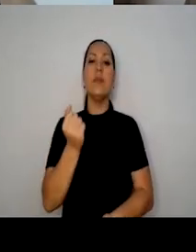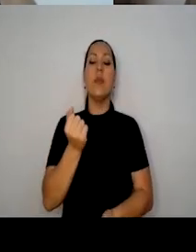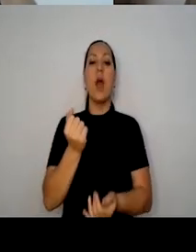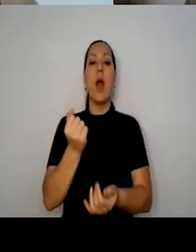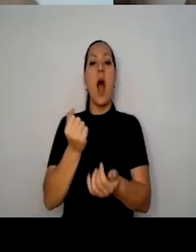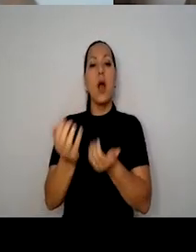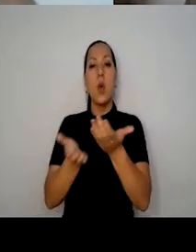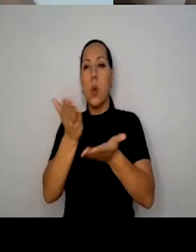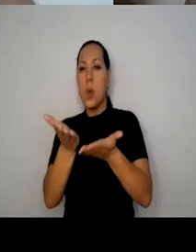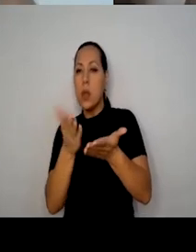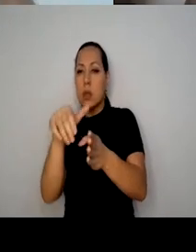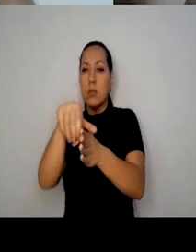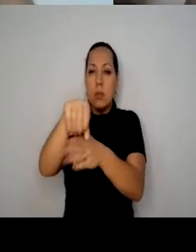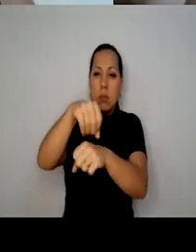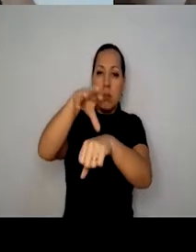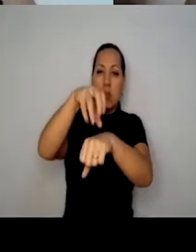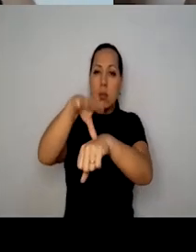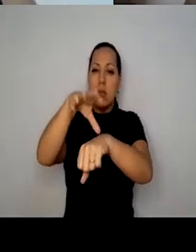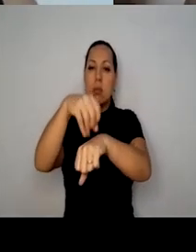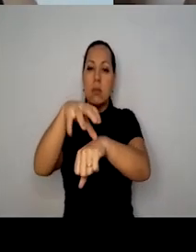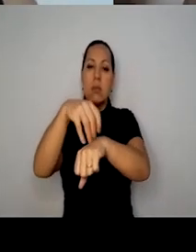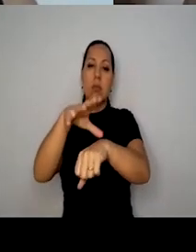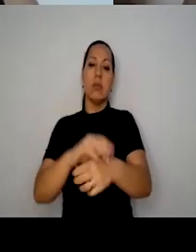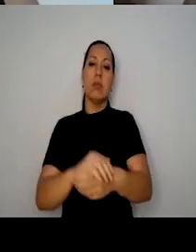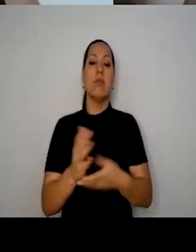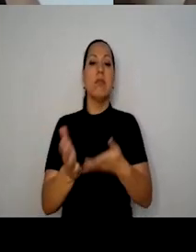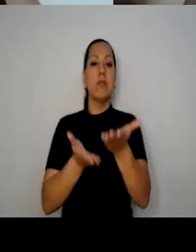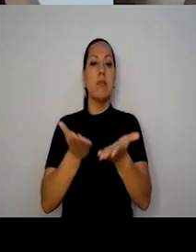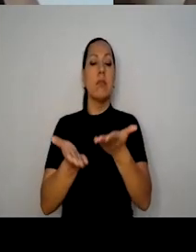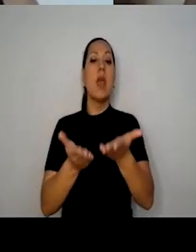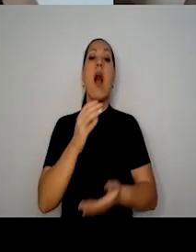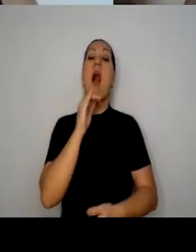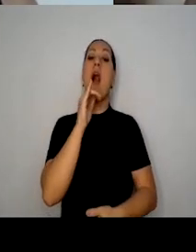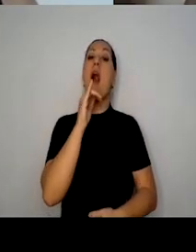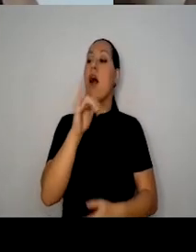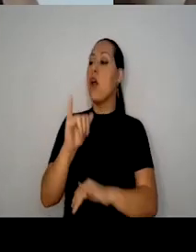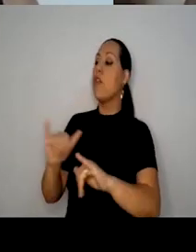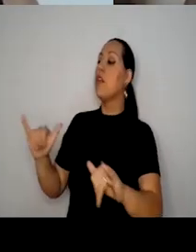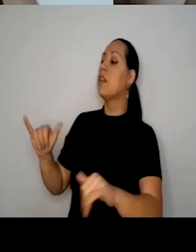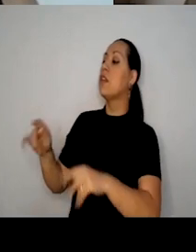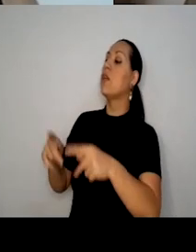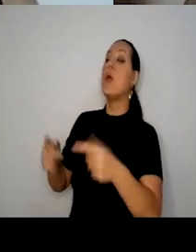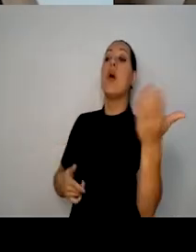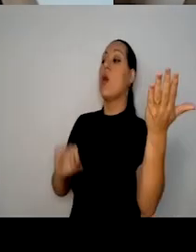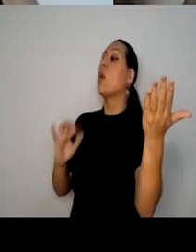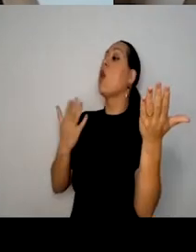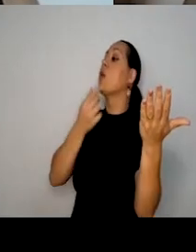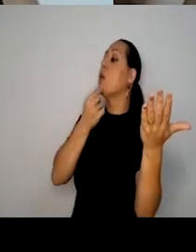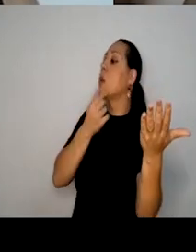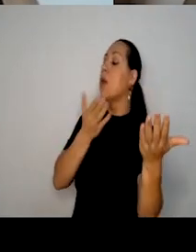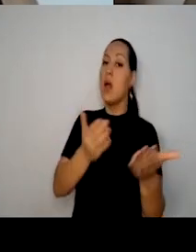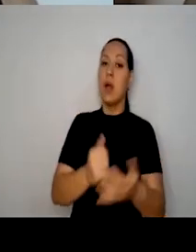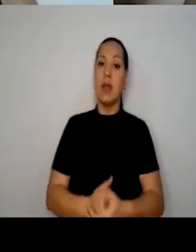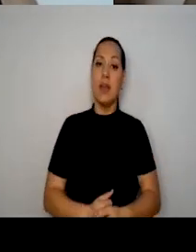ele, primeira vez que ele põe o nariz, e aí eu disse para a plateia, o que aconteceu com ele? Ah, ele,